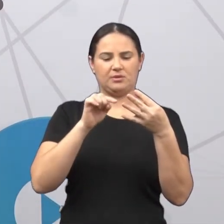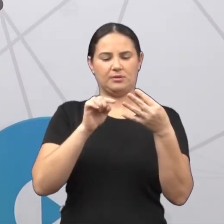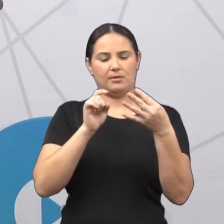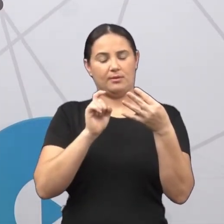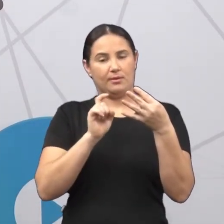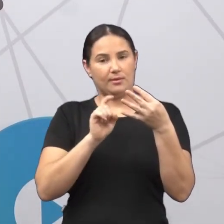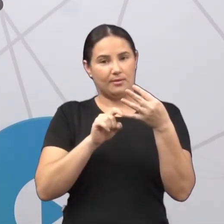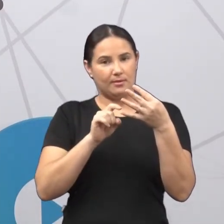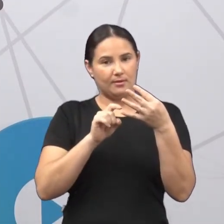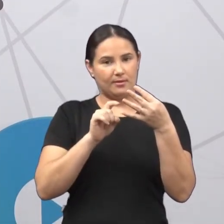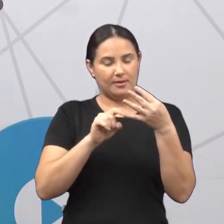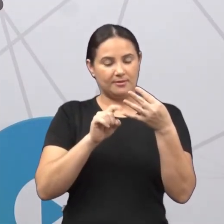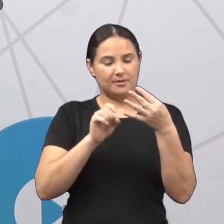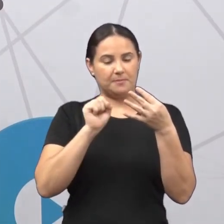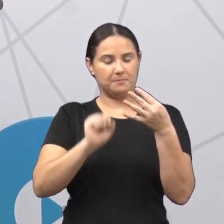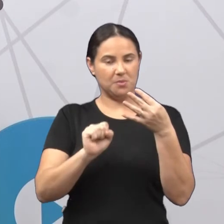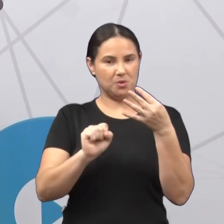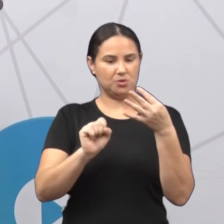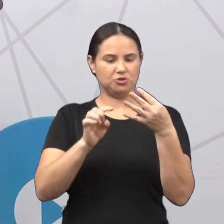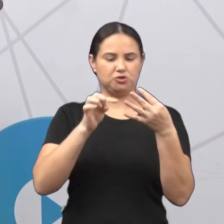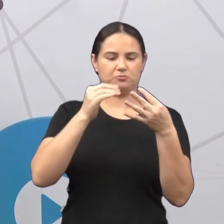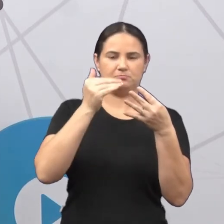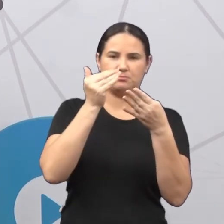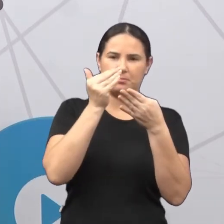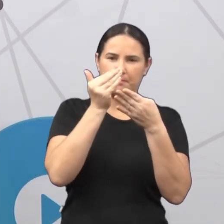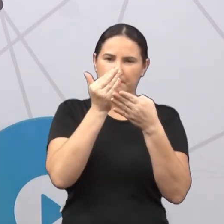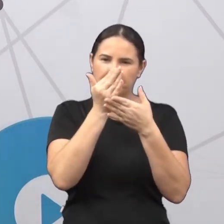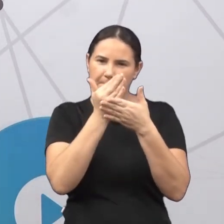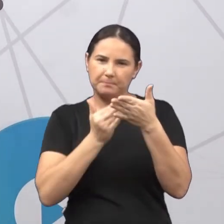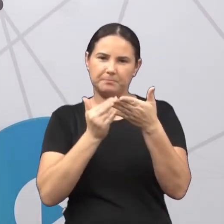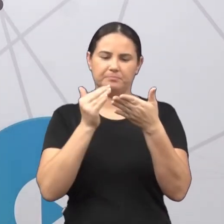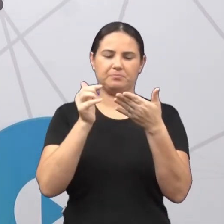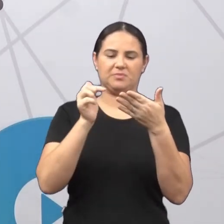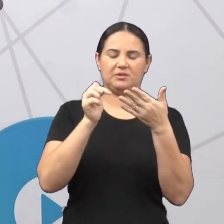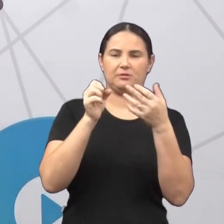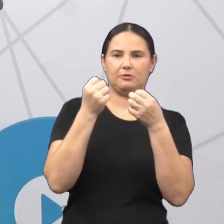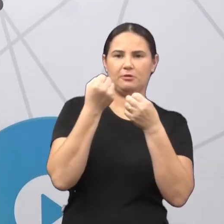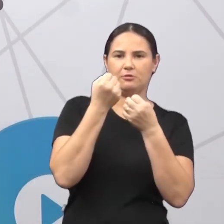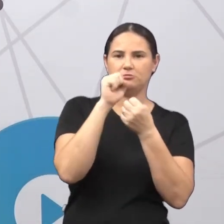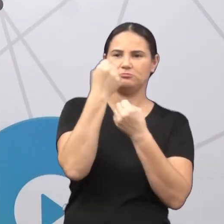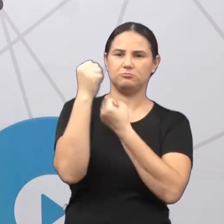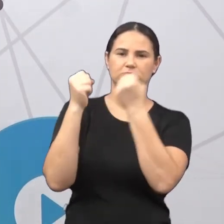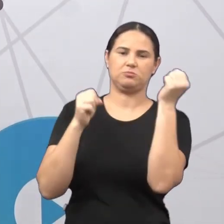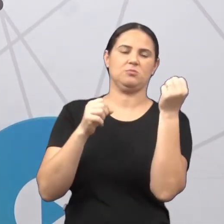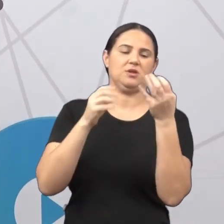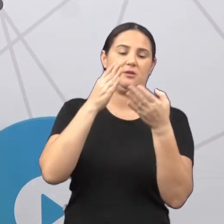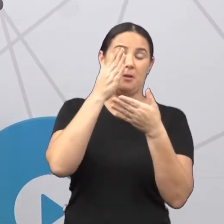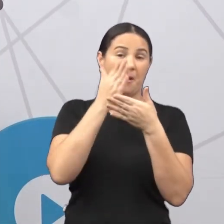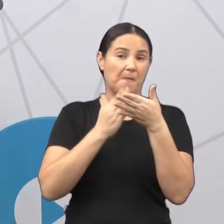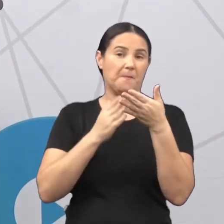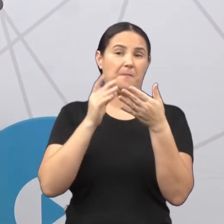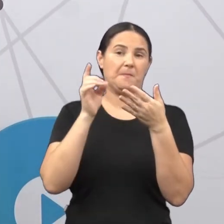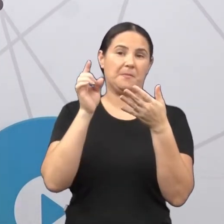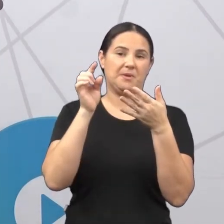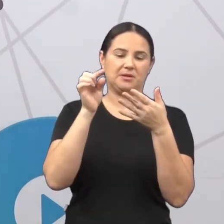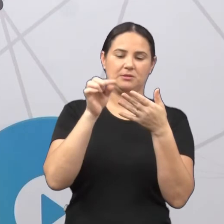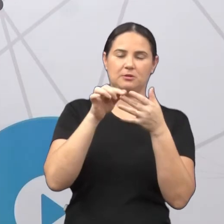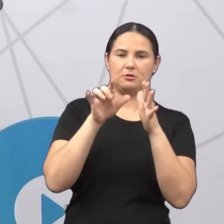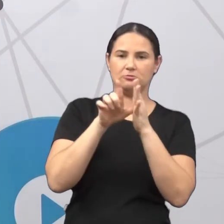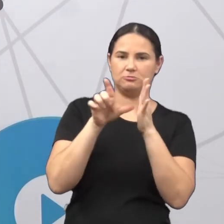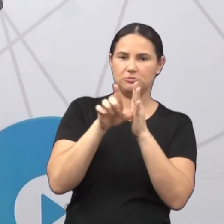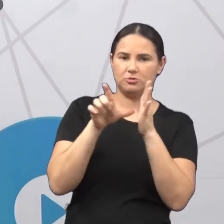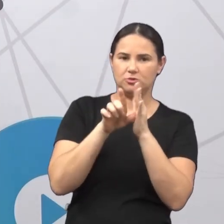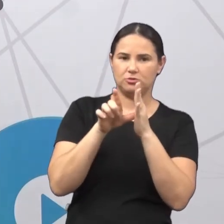a metade comercial e a metade residencial. Então, agora, pode sim haver que tenham os três